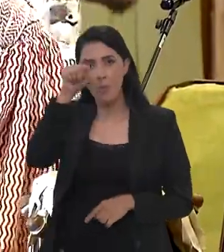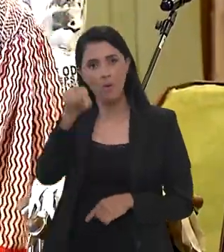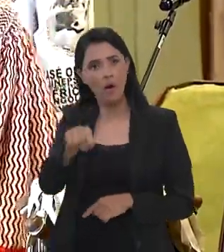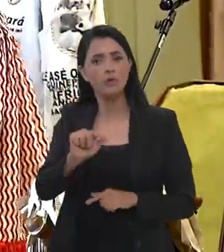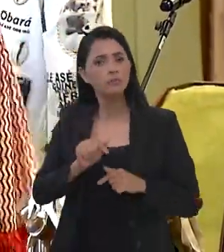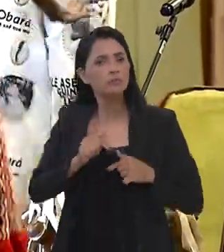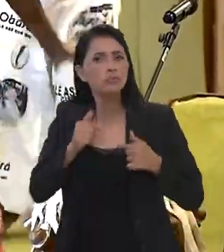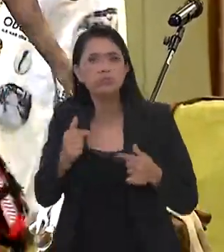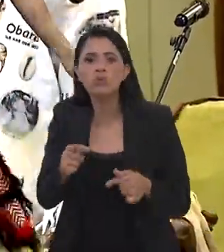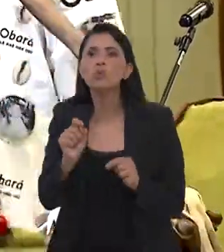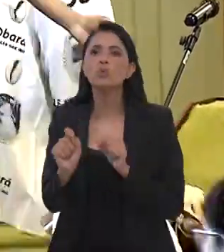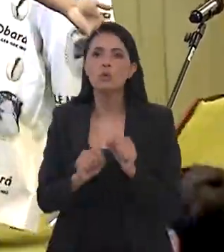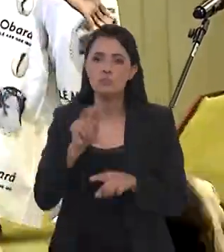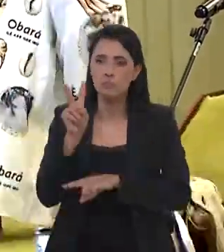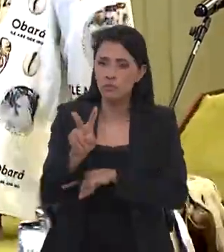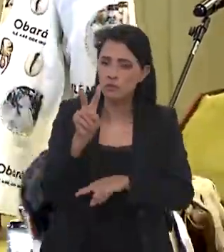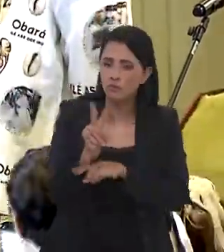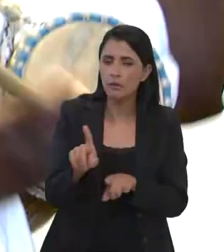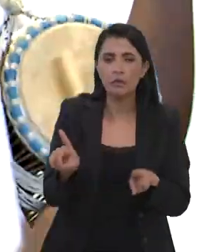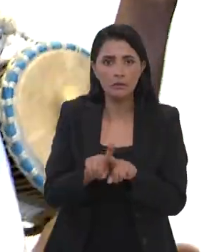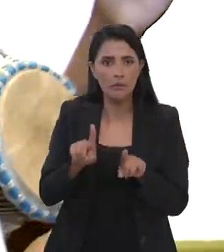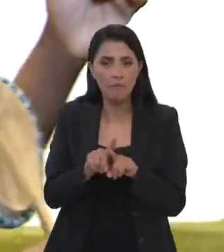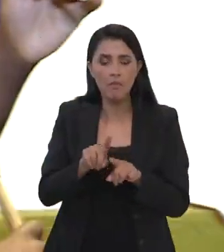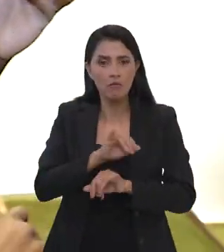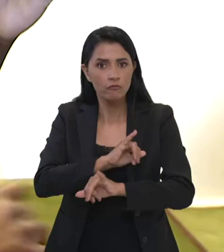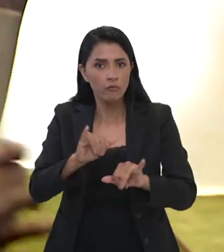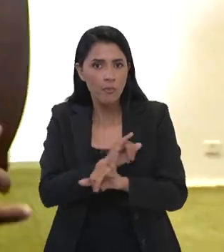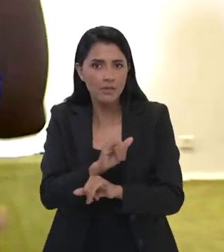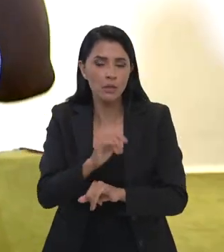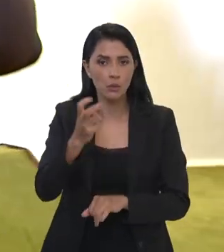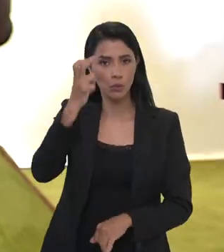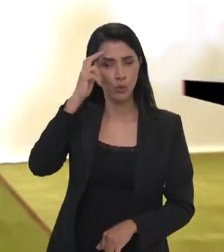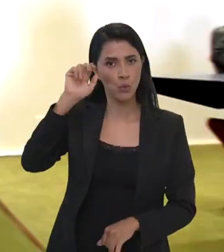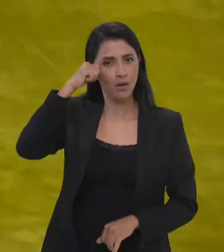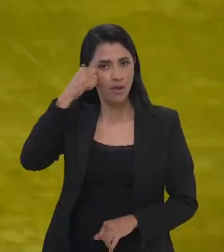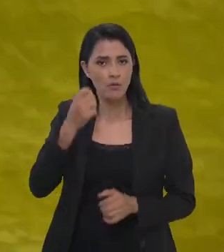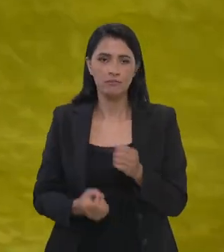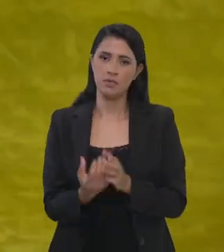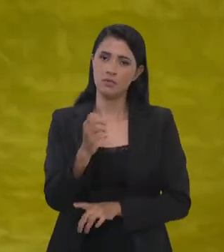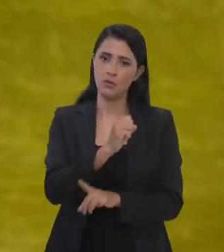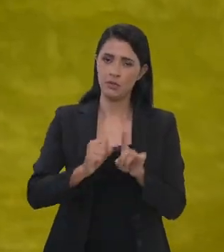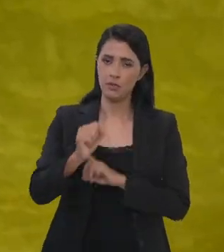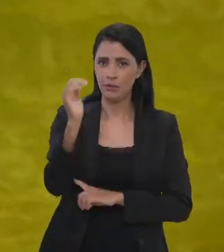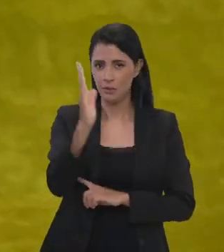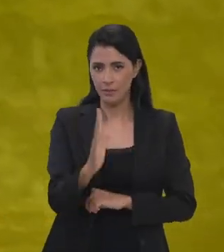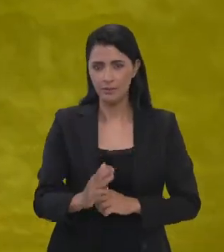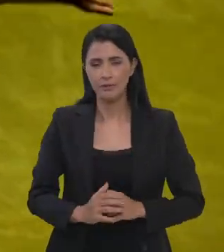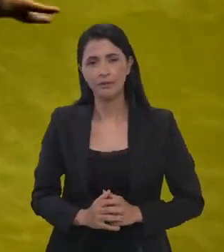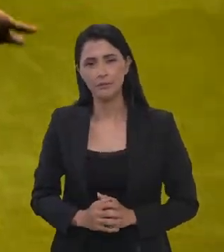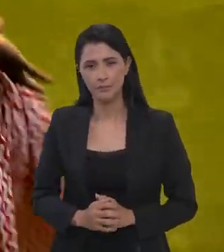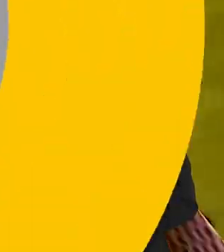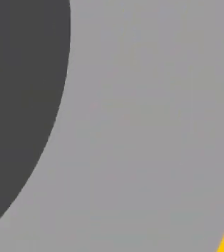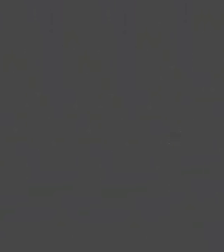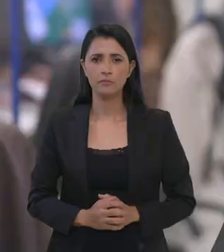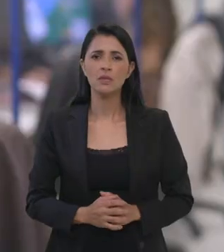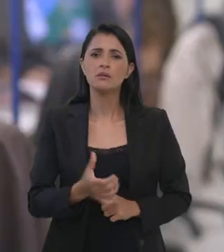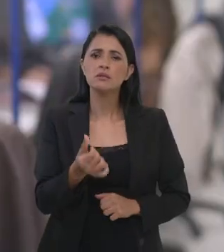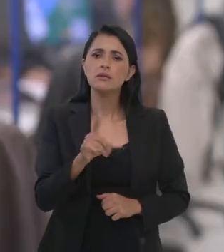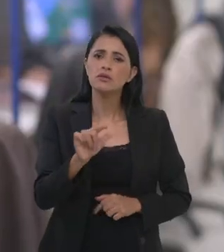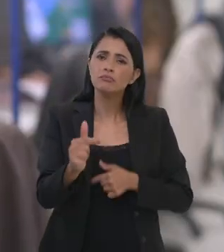Palmares atua para preservar e promover a influência negra na formação da sociedade brasileira.